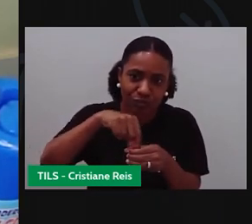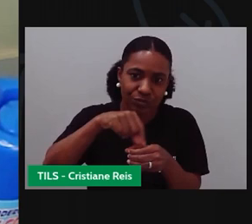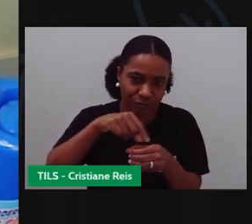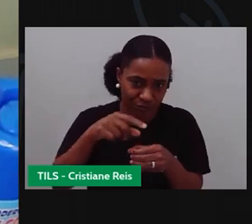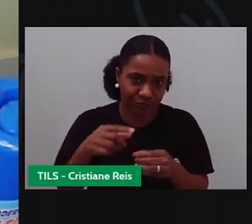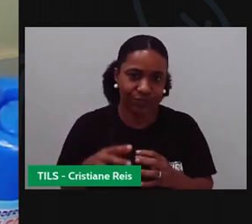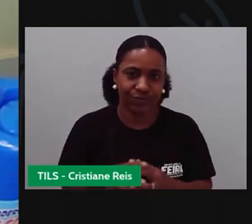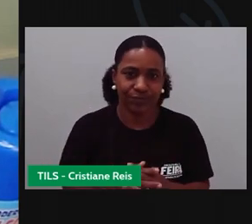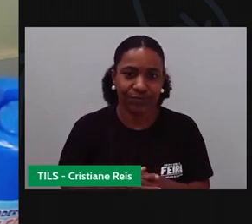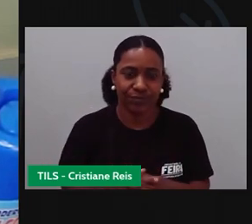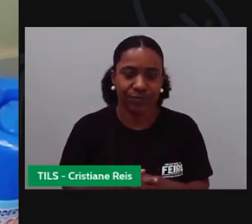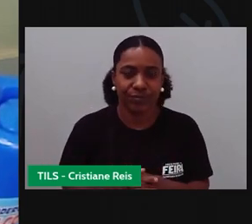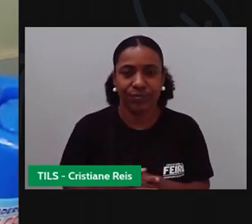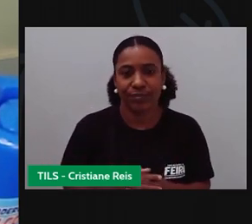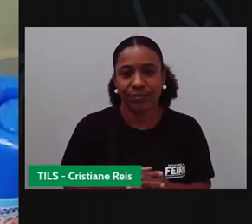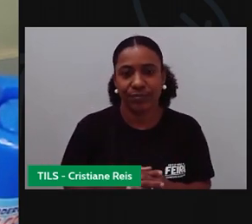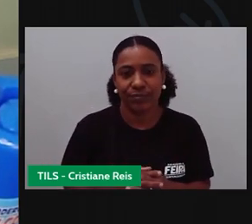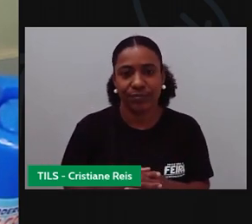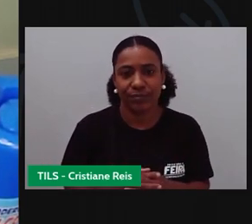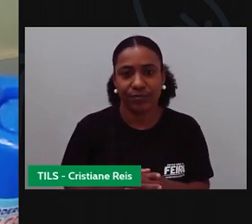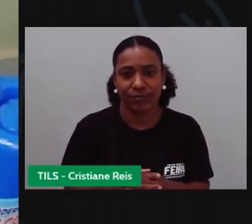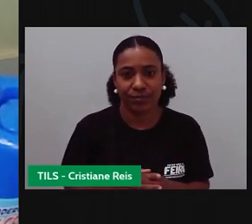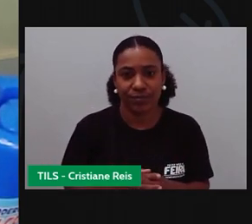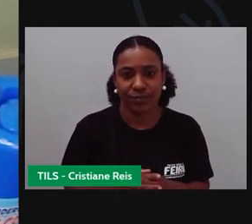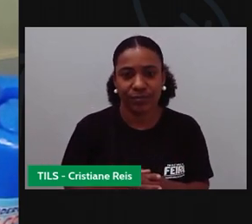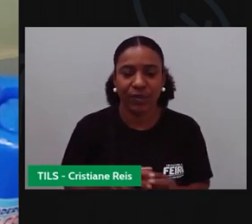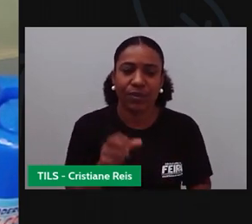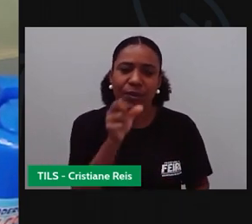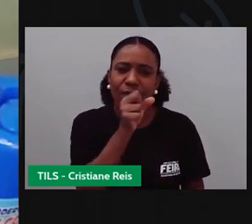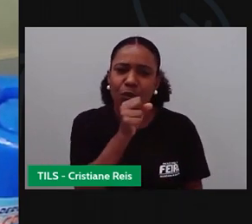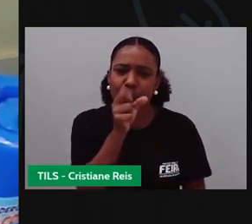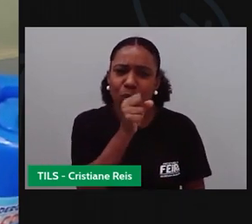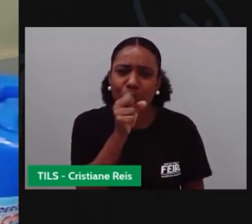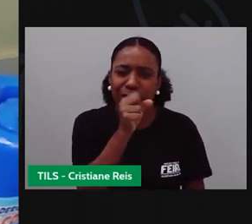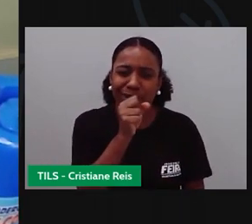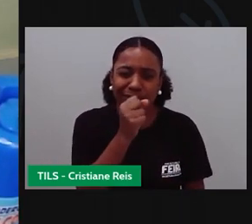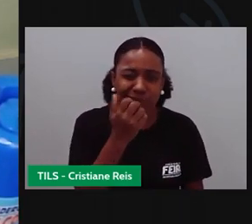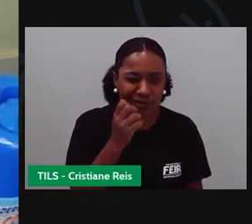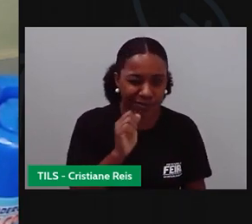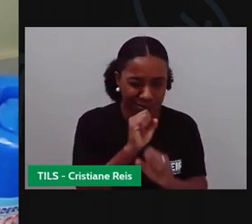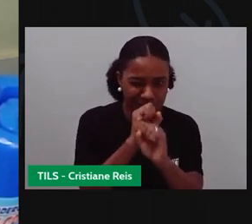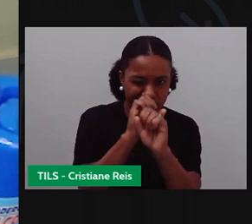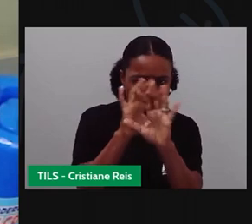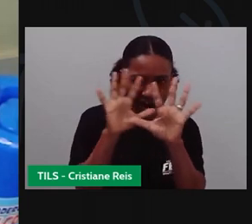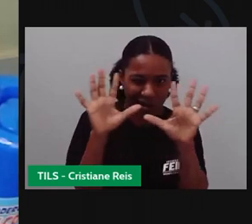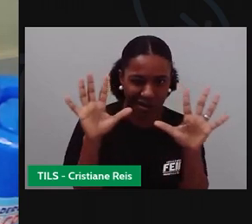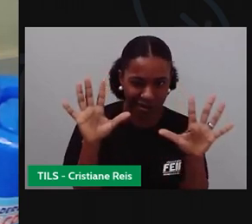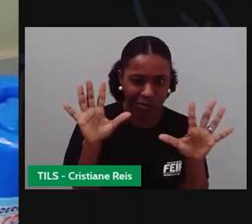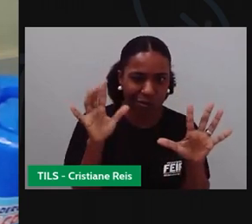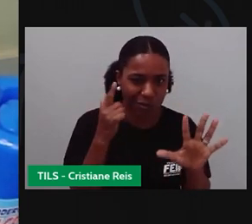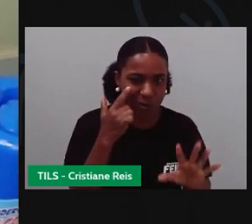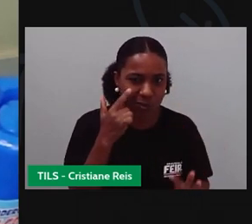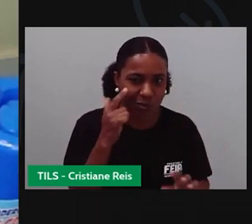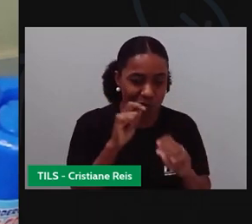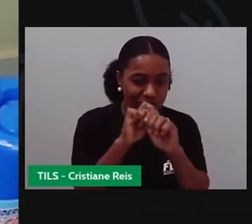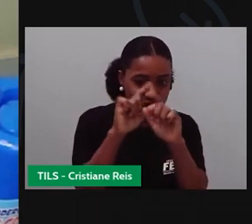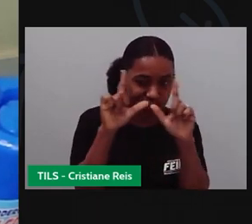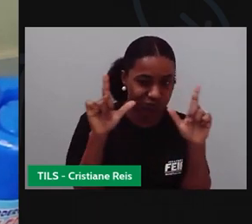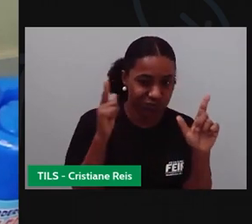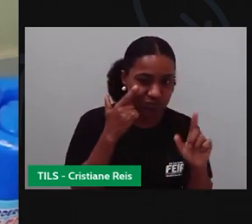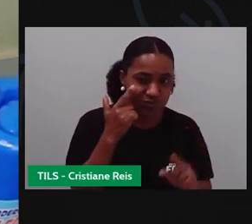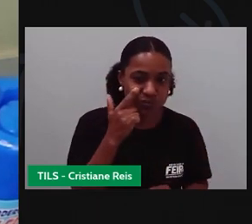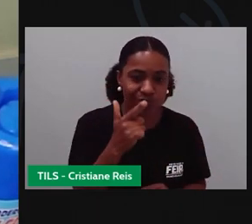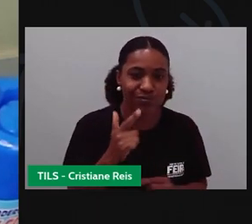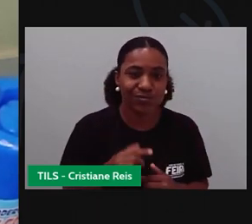isso? E aí, o laranja do SAMU é um laranja um pouquinho claro. Ó, a Pro pegando aqui.